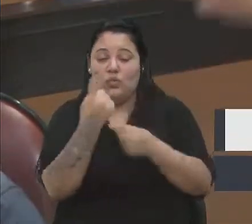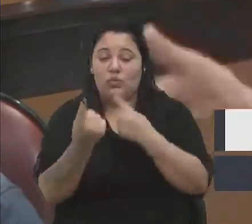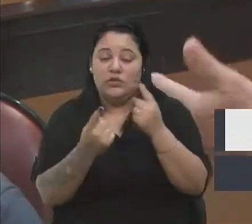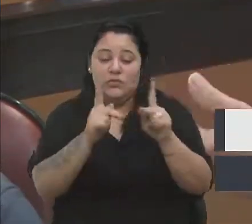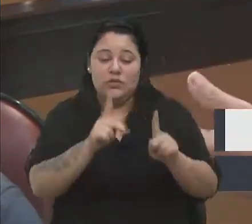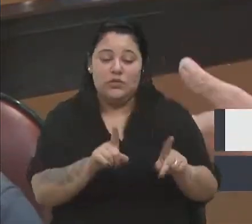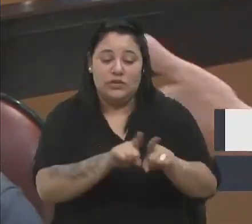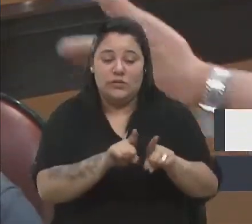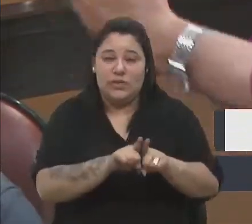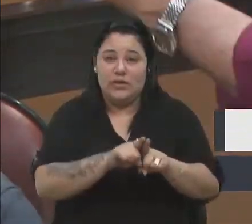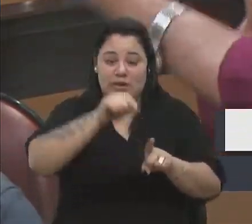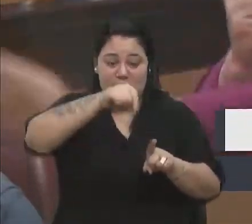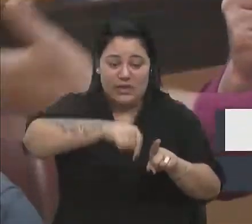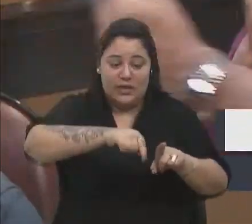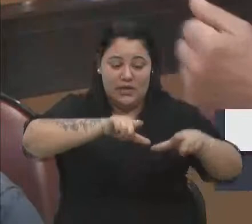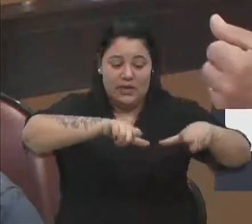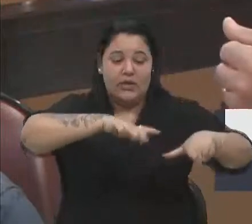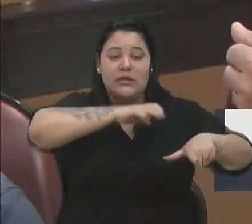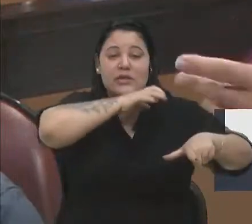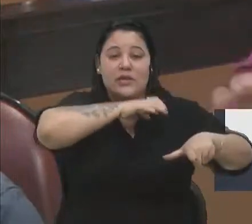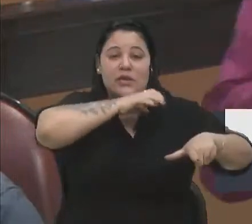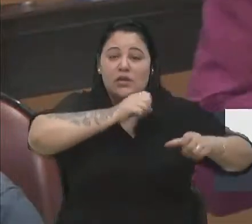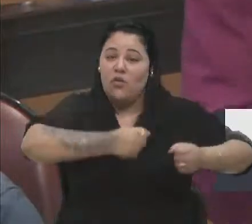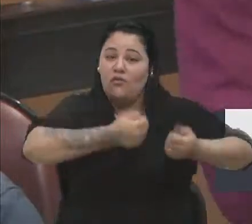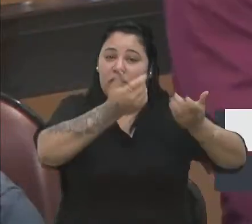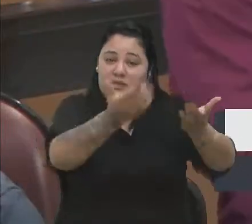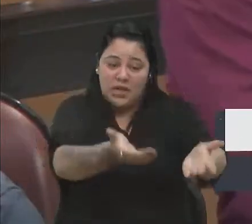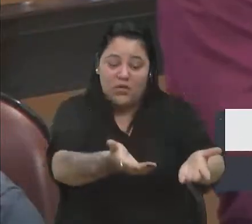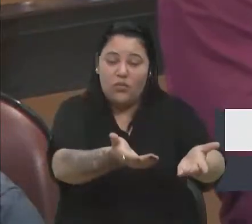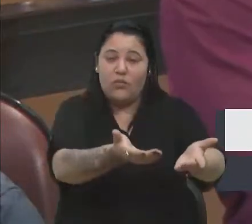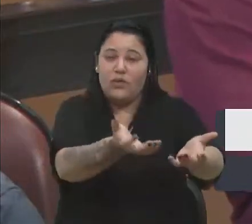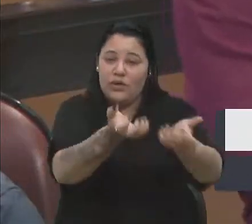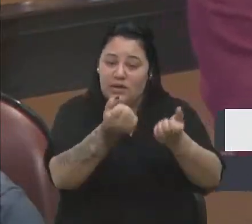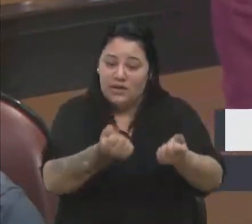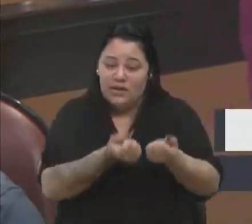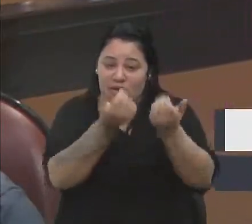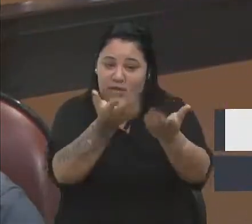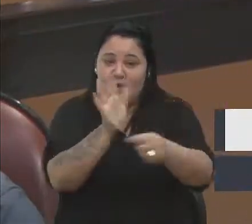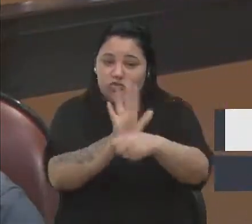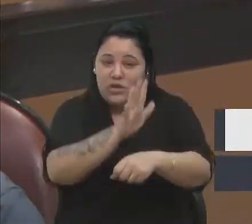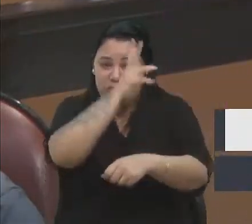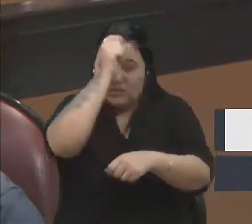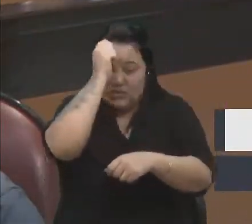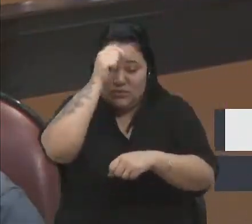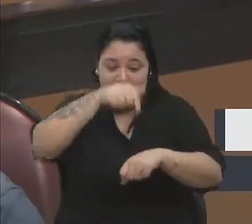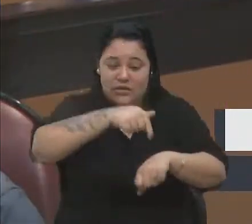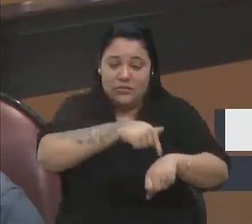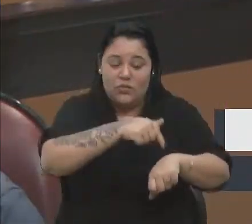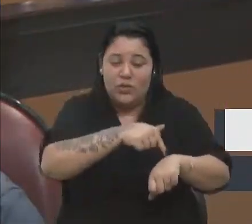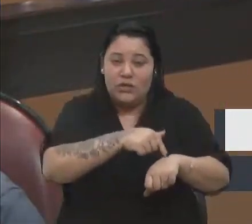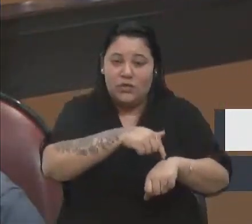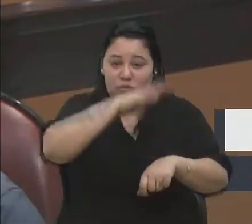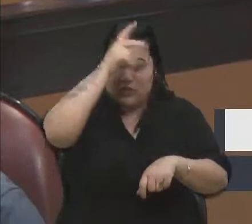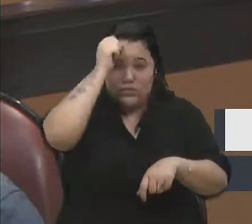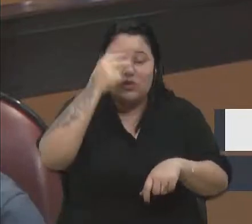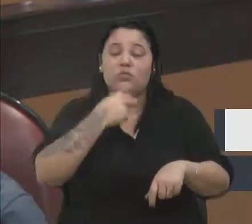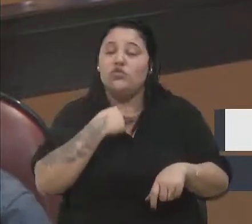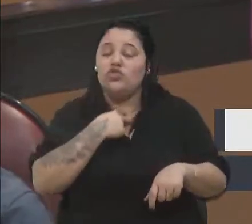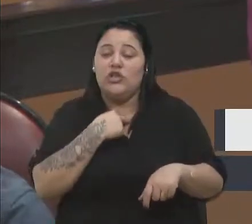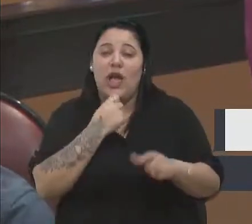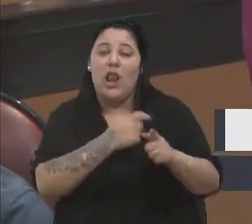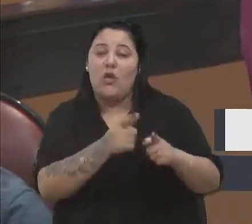o dono dessa propriedade ofereceu. E naquele momento o município não poderia alugar a vereadora Marisol.